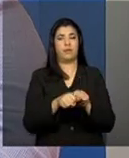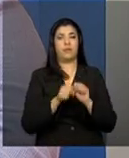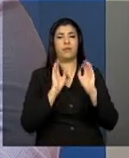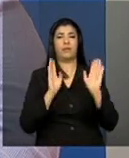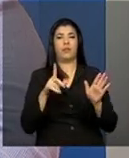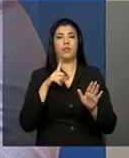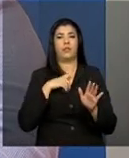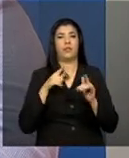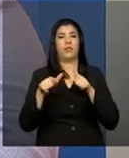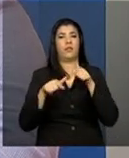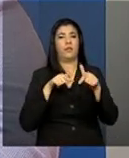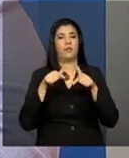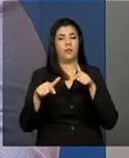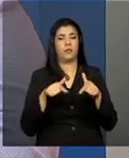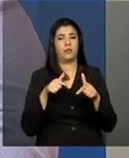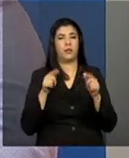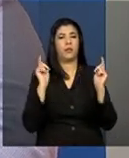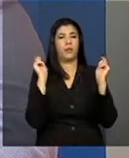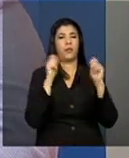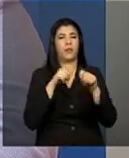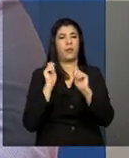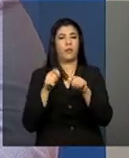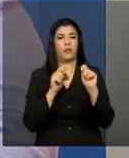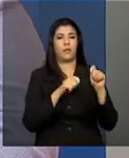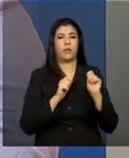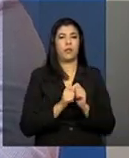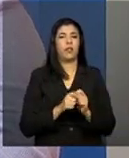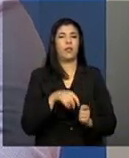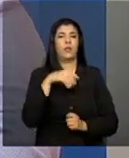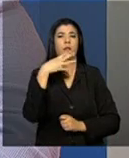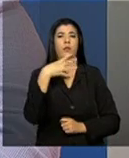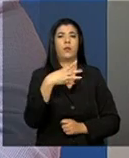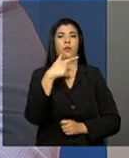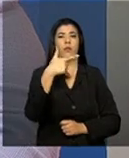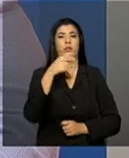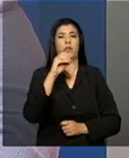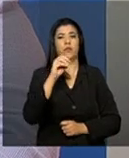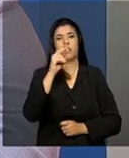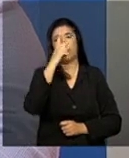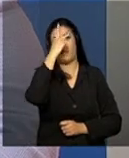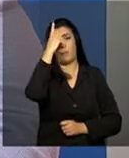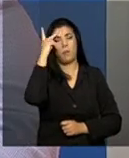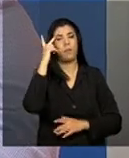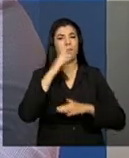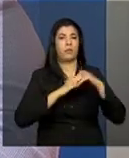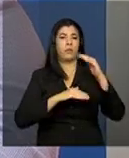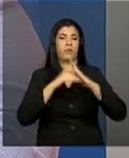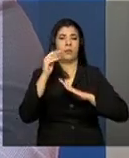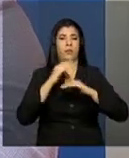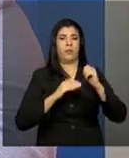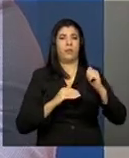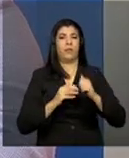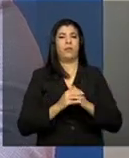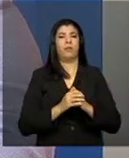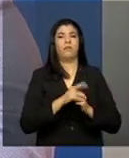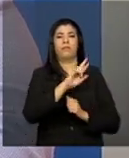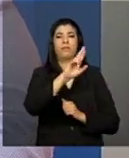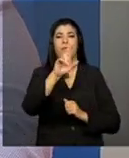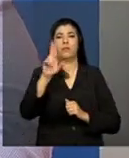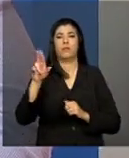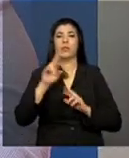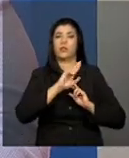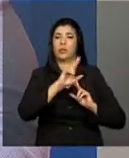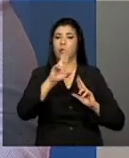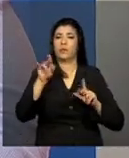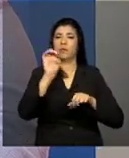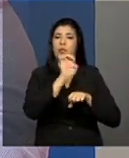trabalhamos e capacitamos 420 profissionais, dos estados e